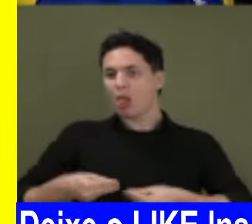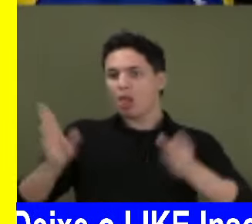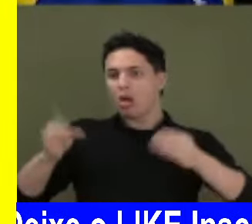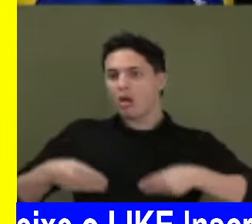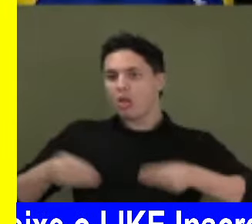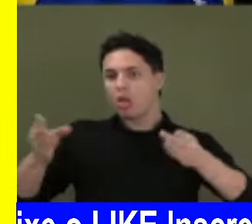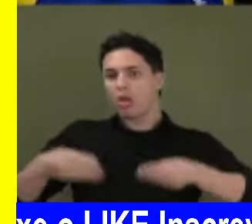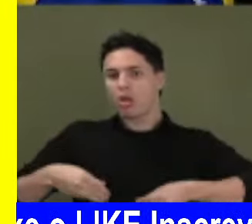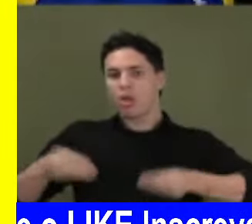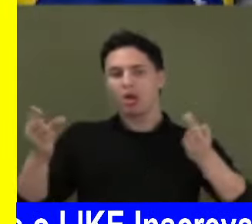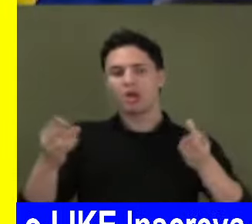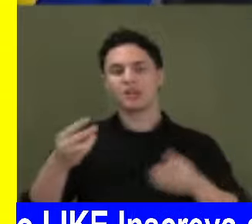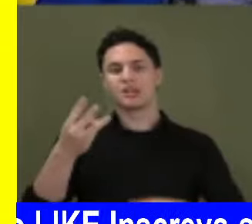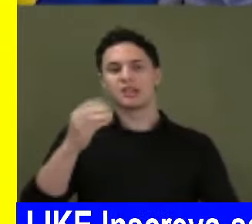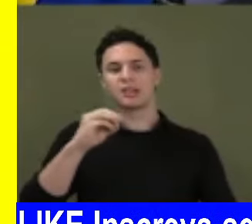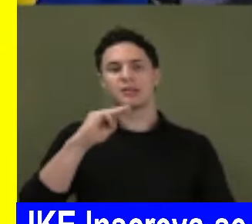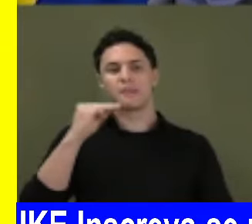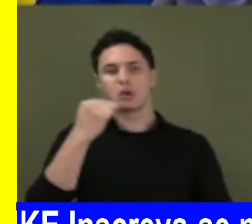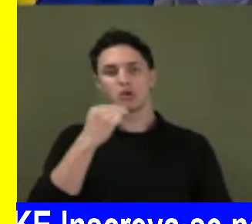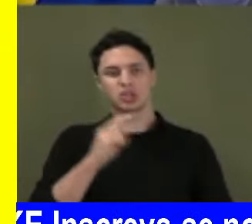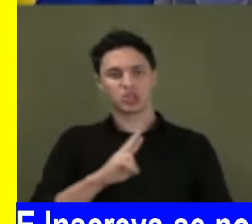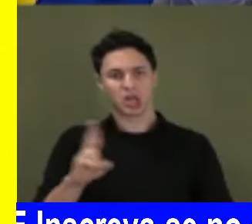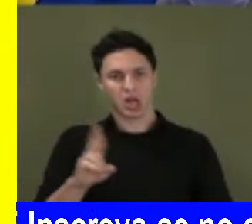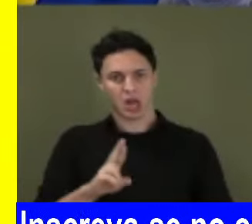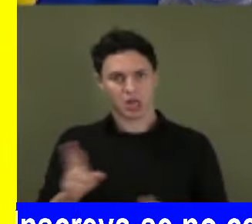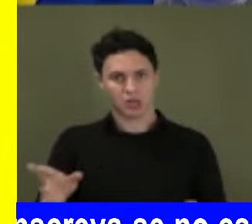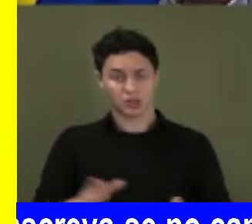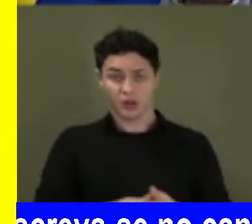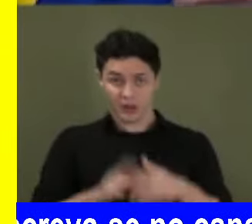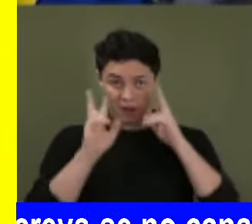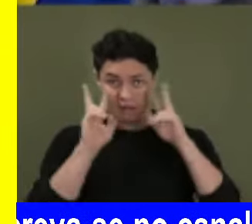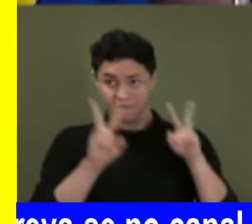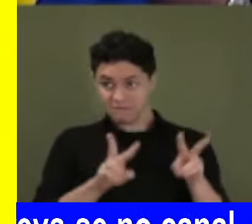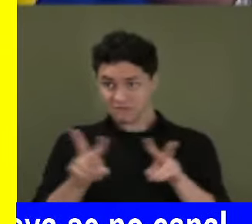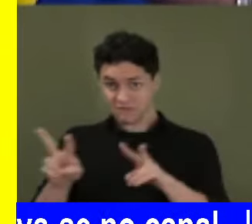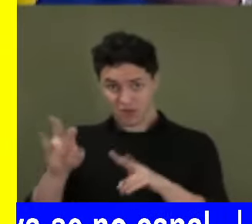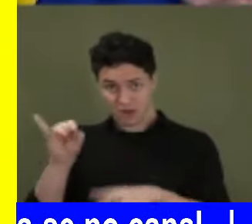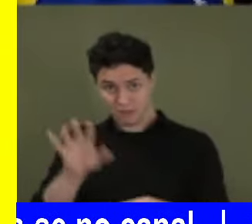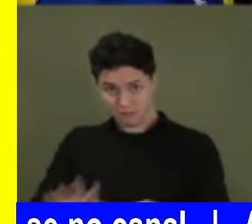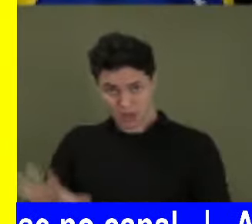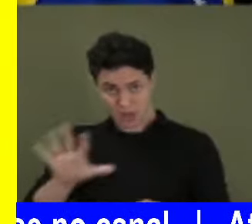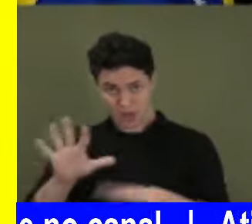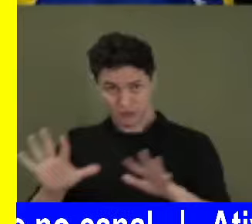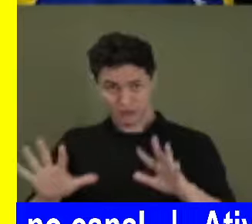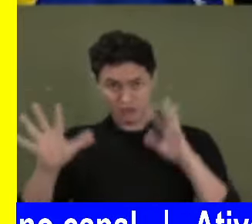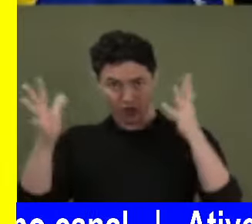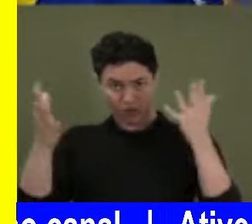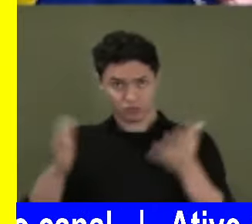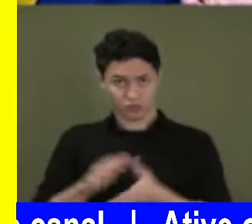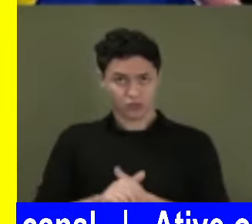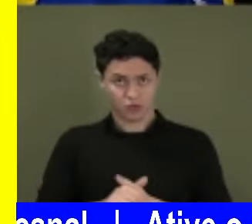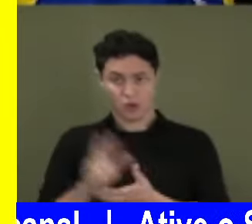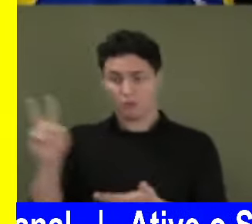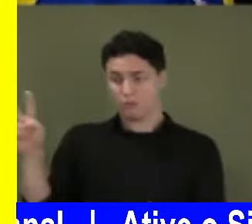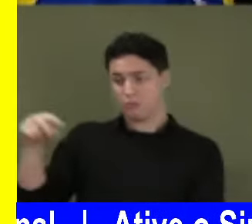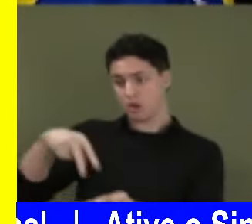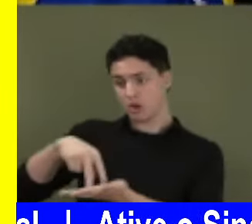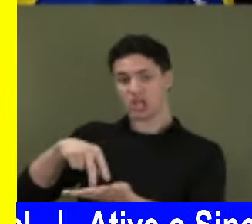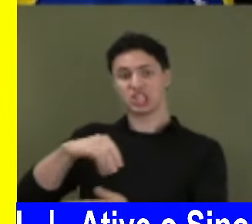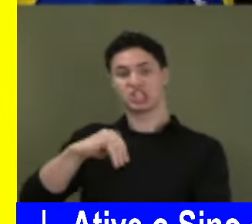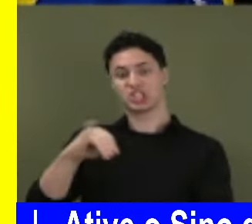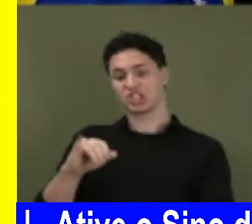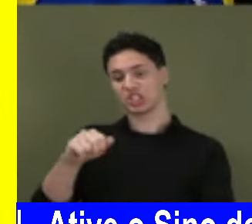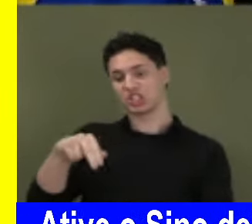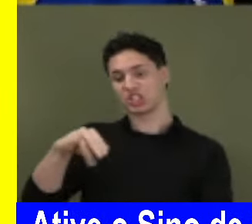Palusa? E só ver as imagens do evento, que beleza, que maravilha. E onde a protagonista do evento mesmo é a